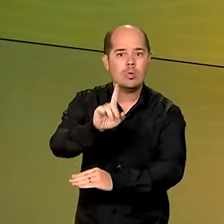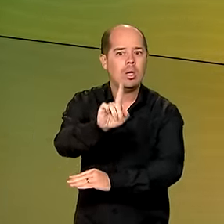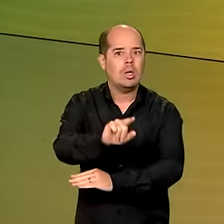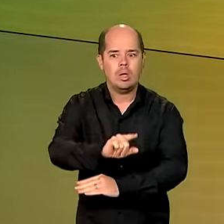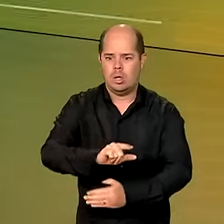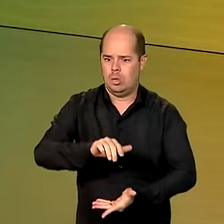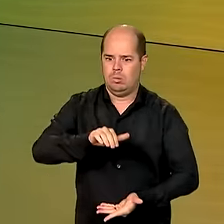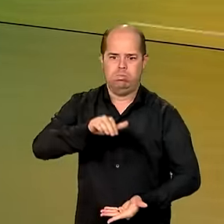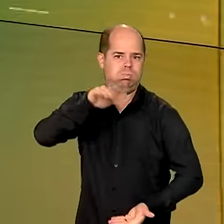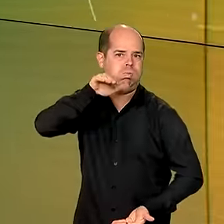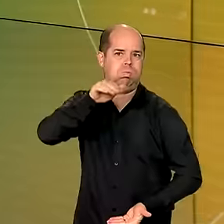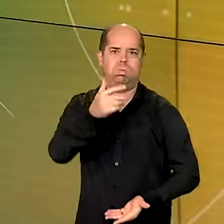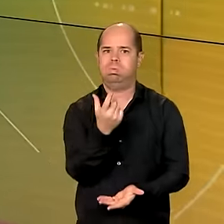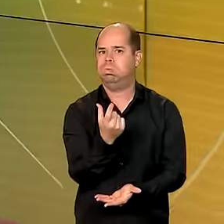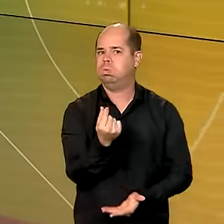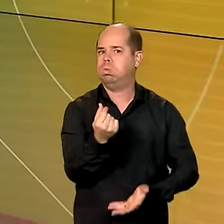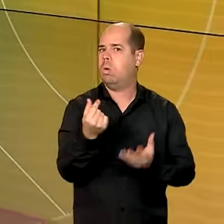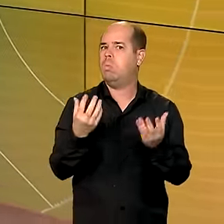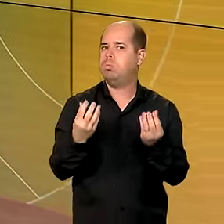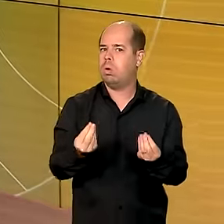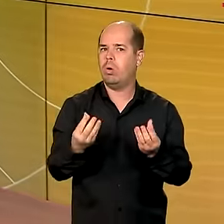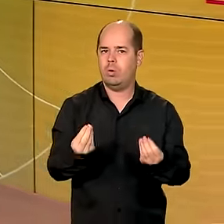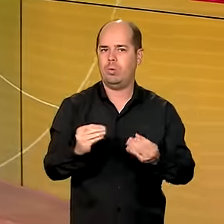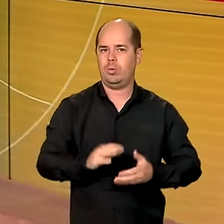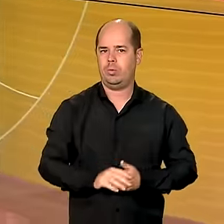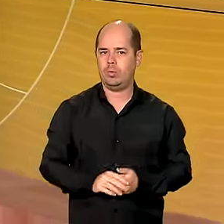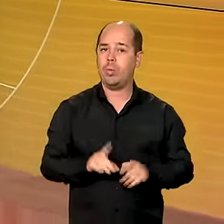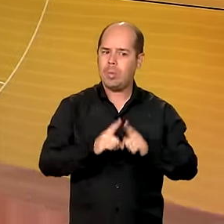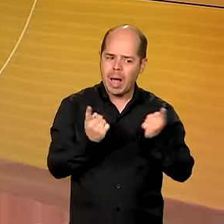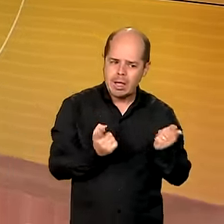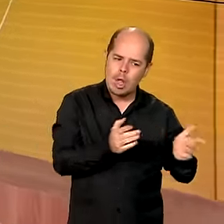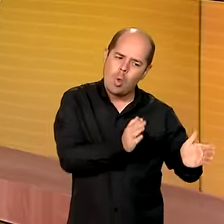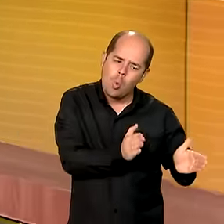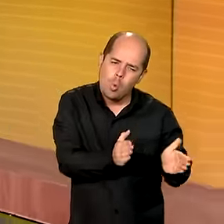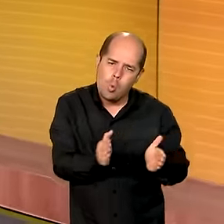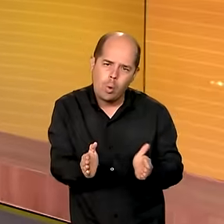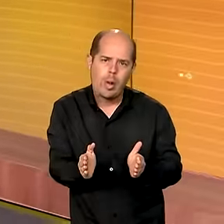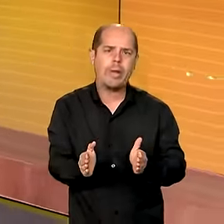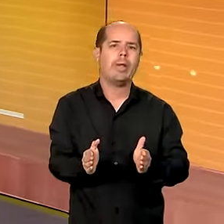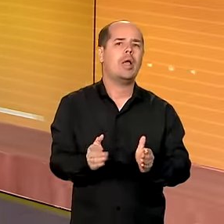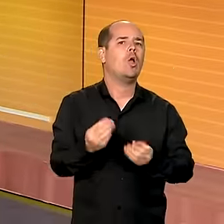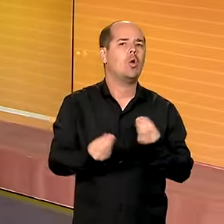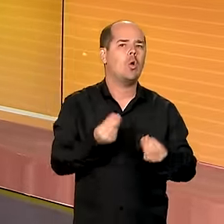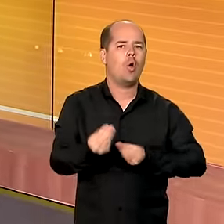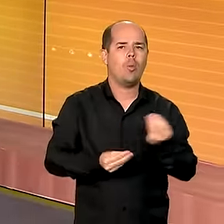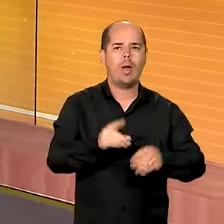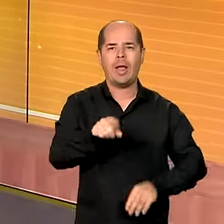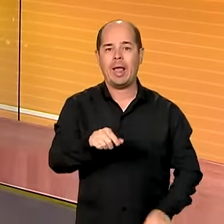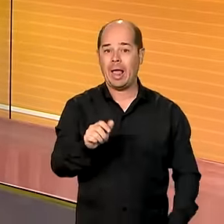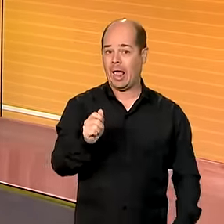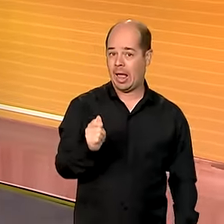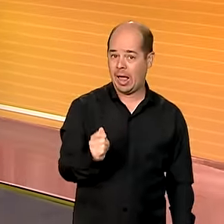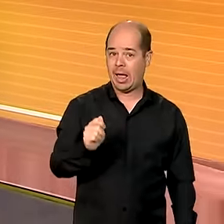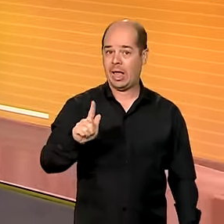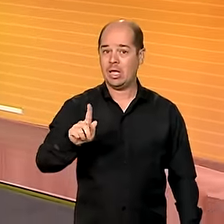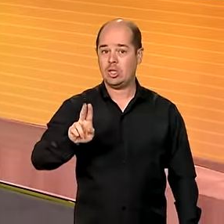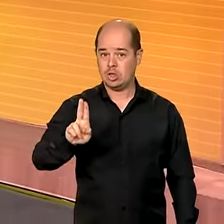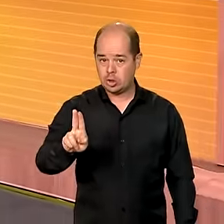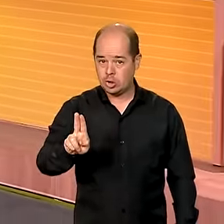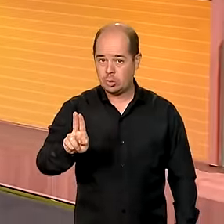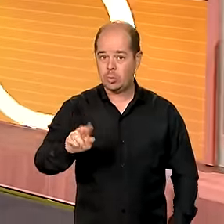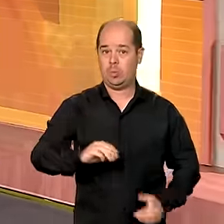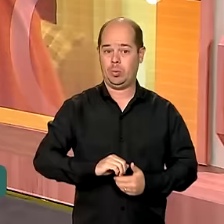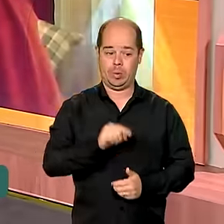do Estado. E, para garantir que tudo seja feito corretamente, existe o trabalho da AGU, a Advocacia Geral da União. Sobre isso,